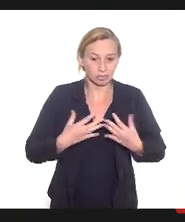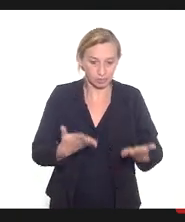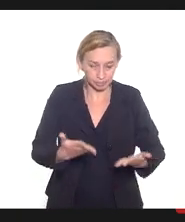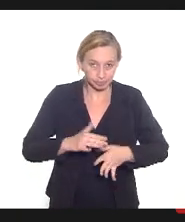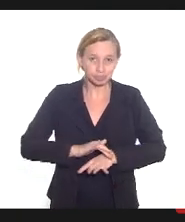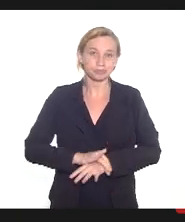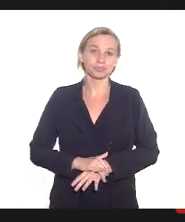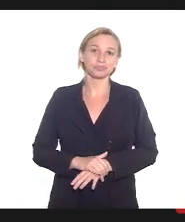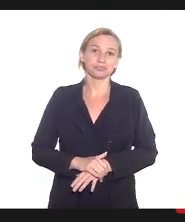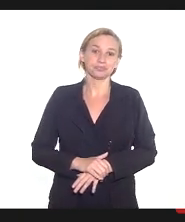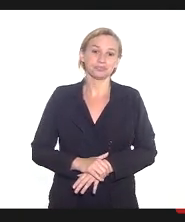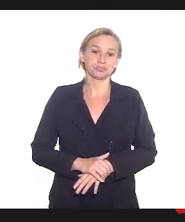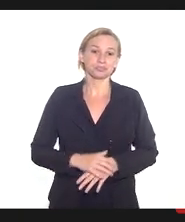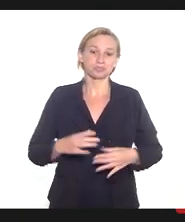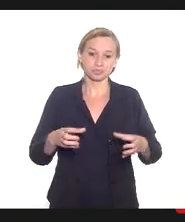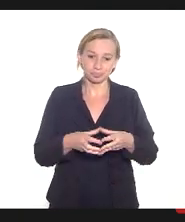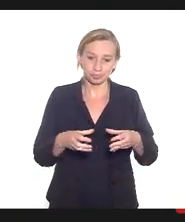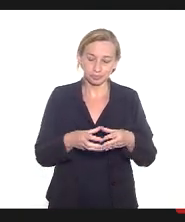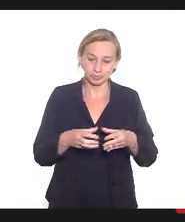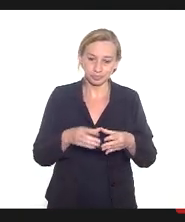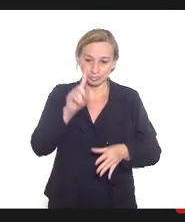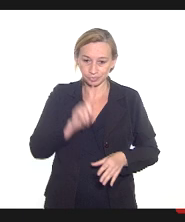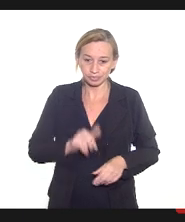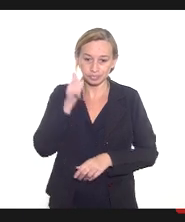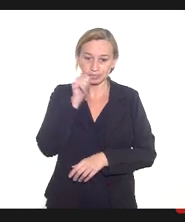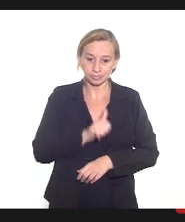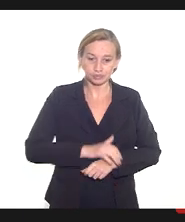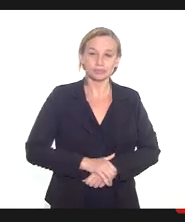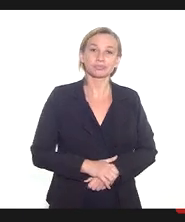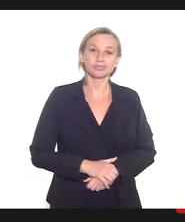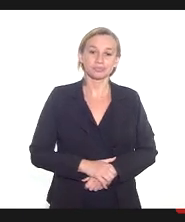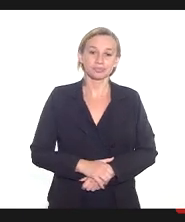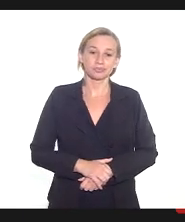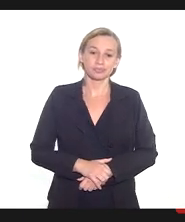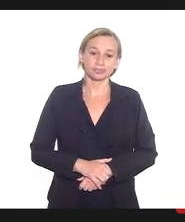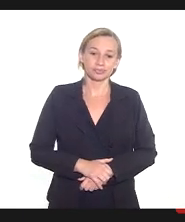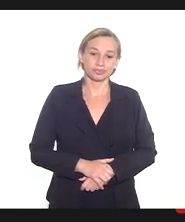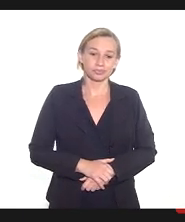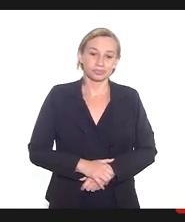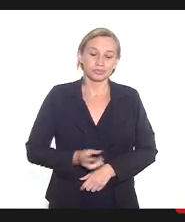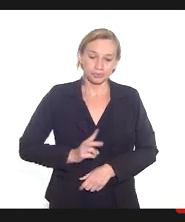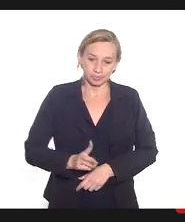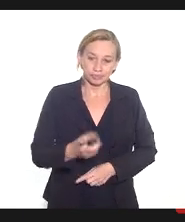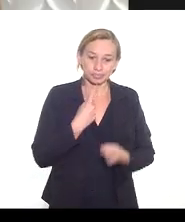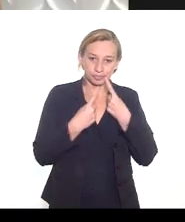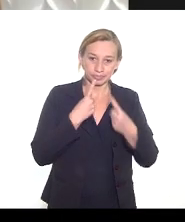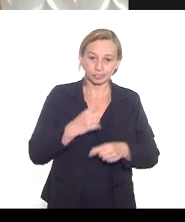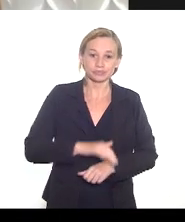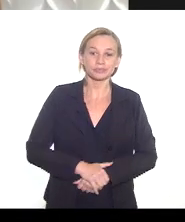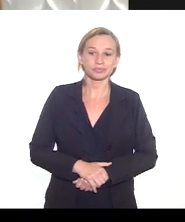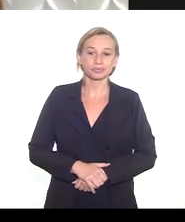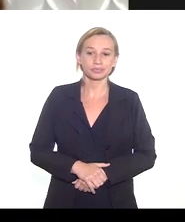disposição pela comissão de defesa dos direitos da mulher a continuar esse debate